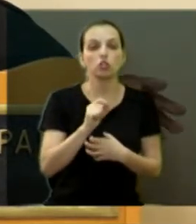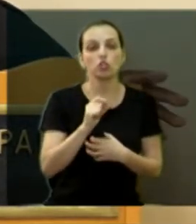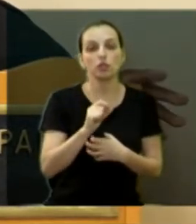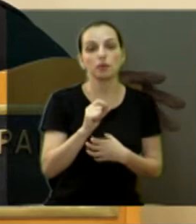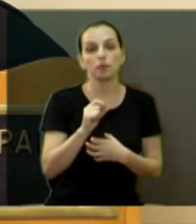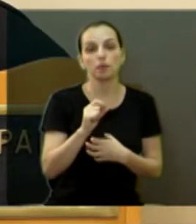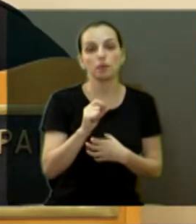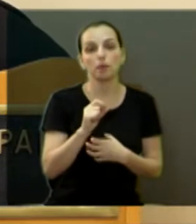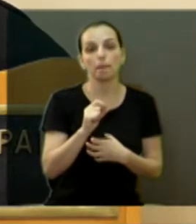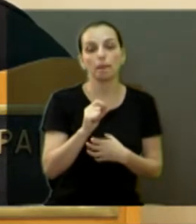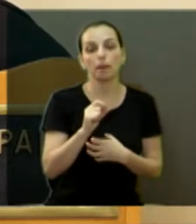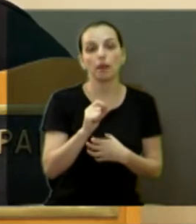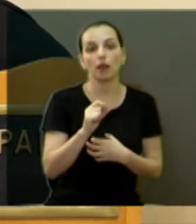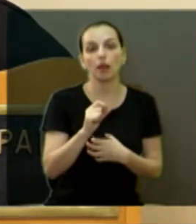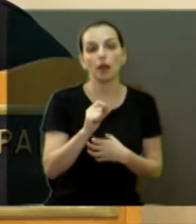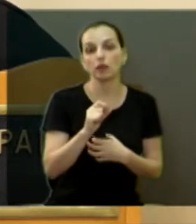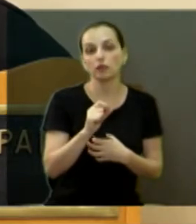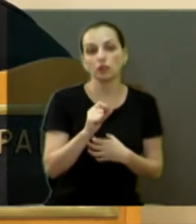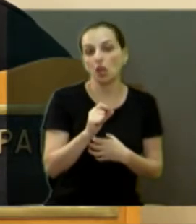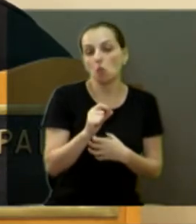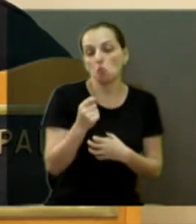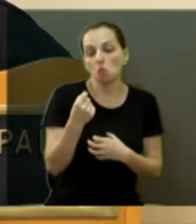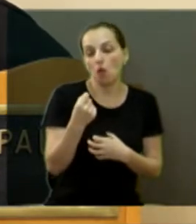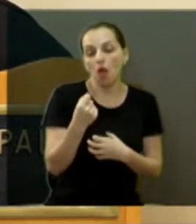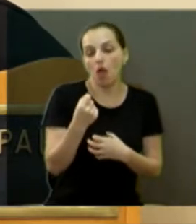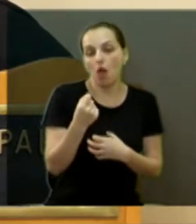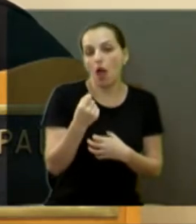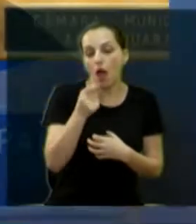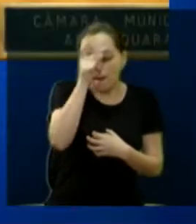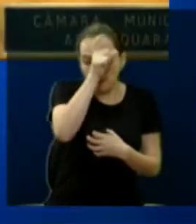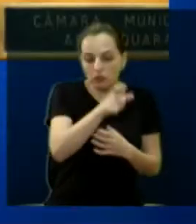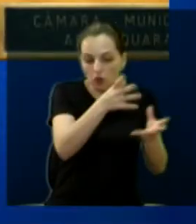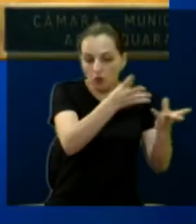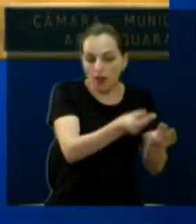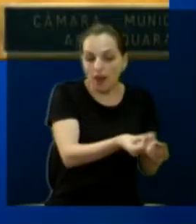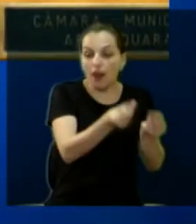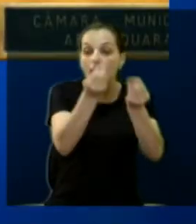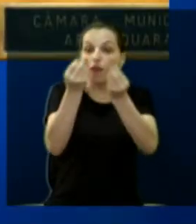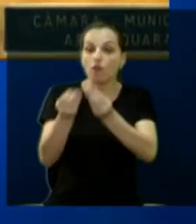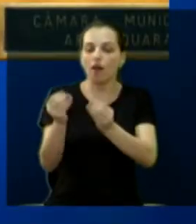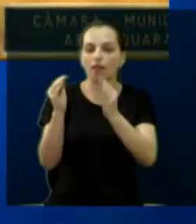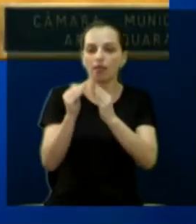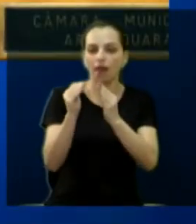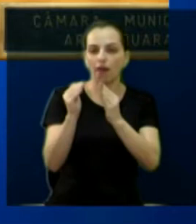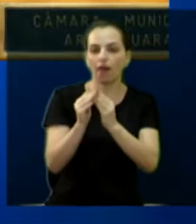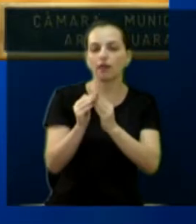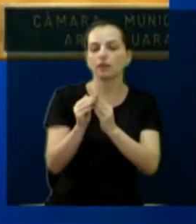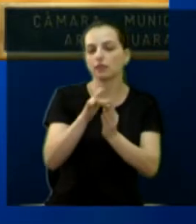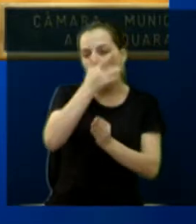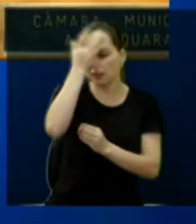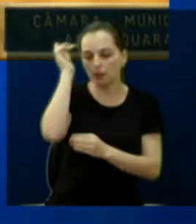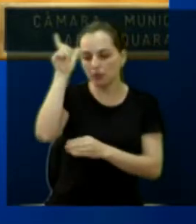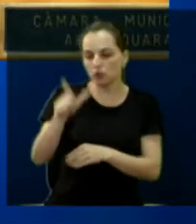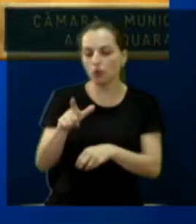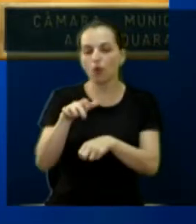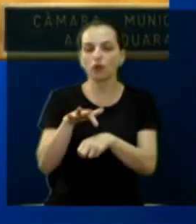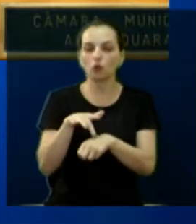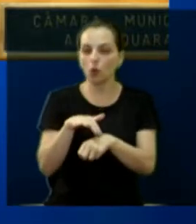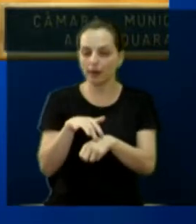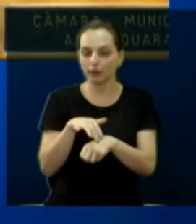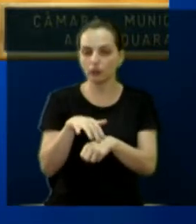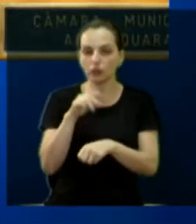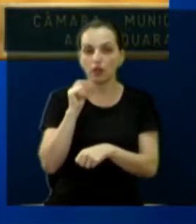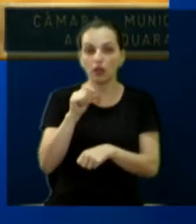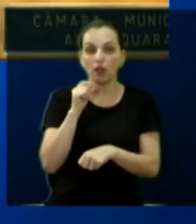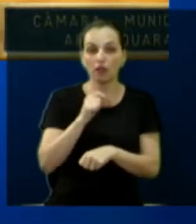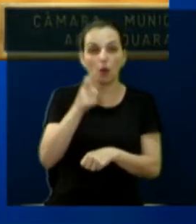e o mototáxi vai levar. O tipo de mototáxi, a moto doeu mal, vai levar esse medicamento nessas casas. Isso